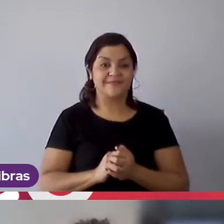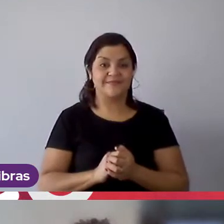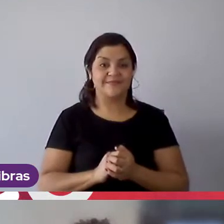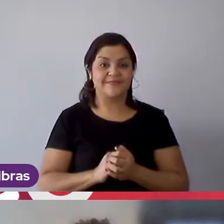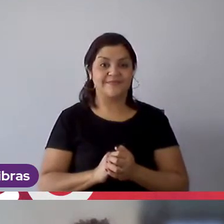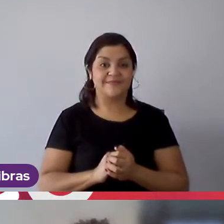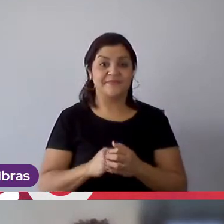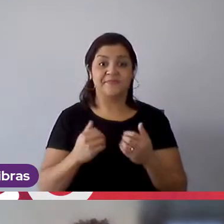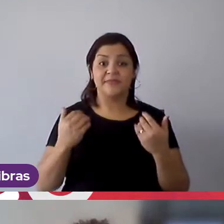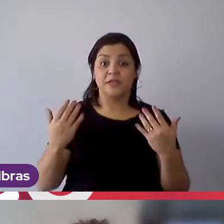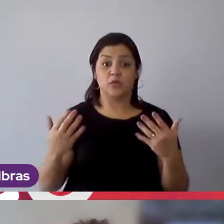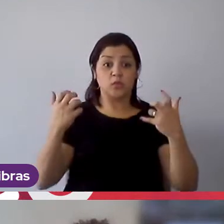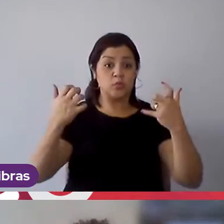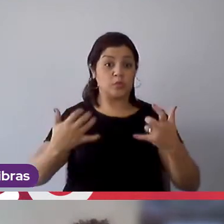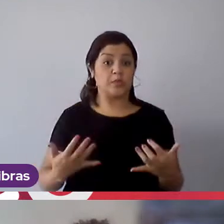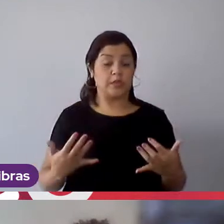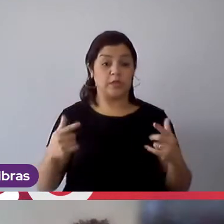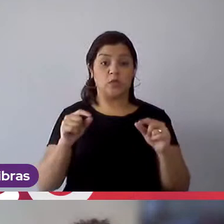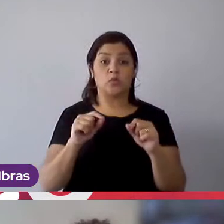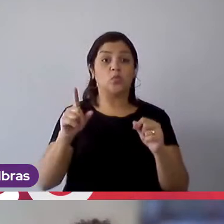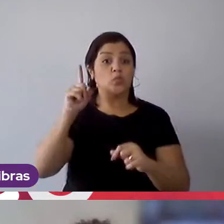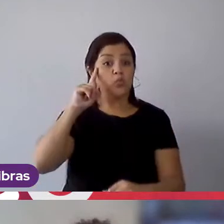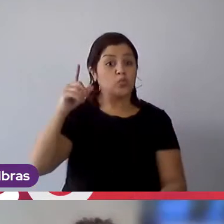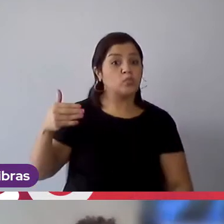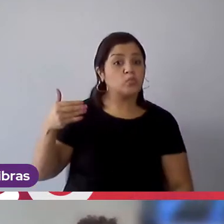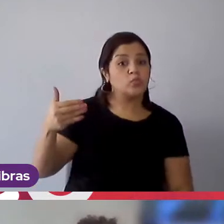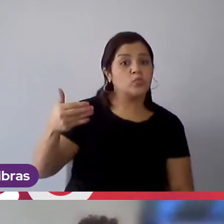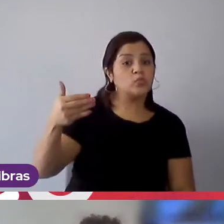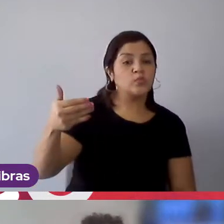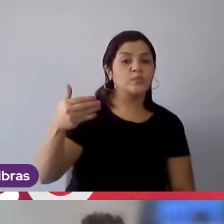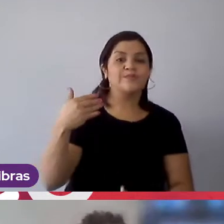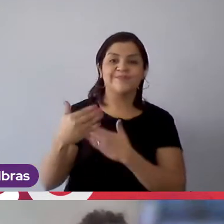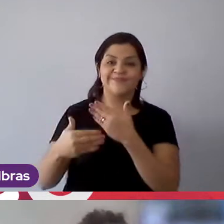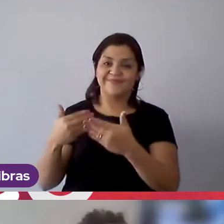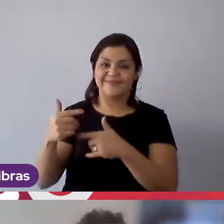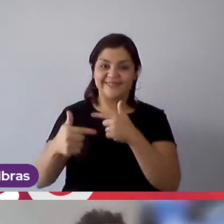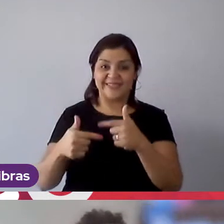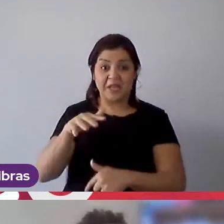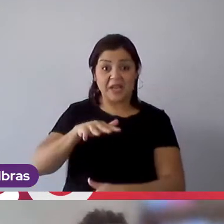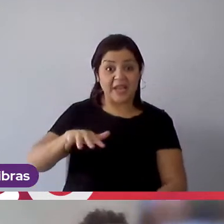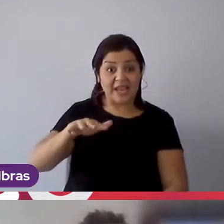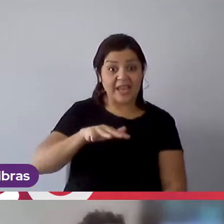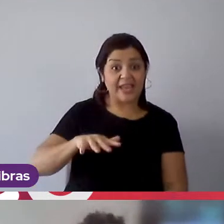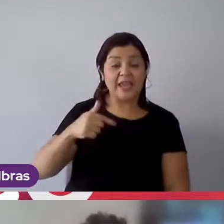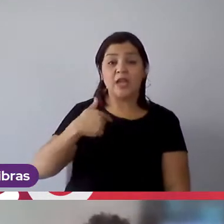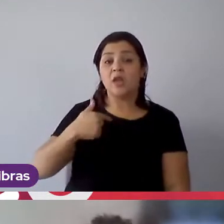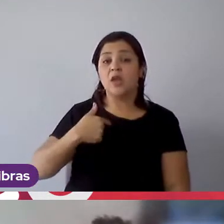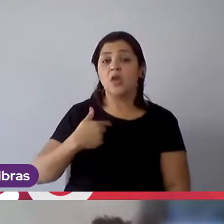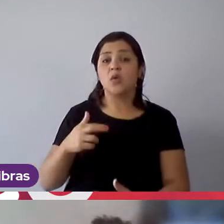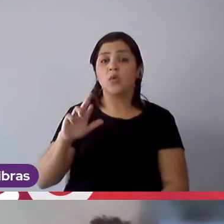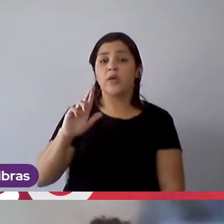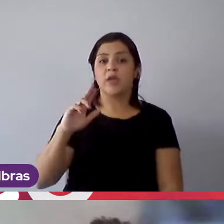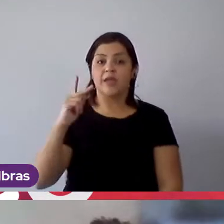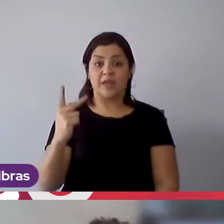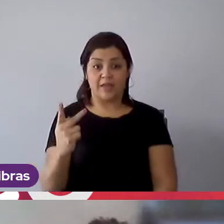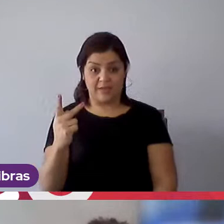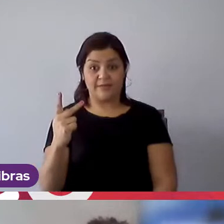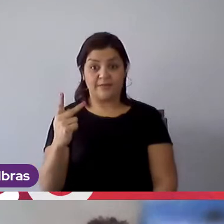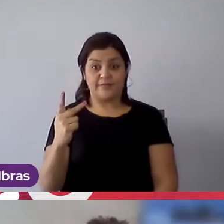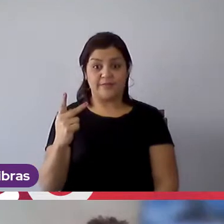E aí, falando um pouco do meu dia a dia, eu estou na área de recursos humanos.